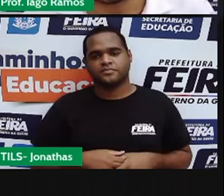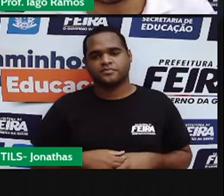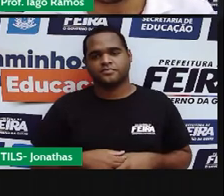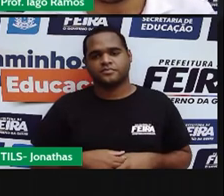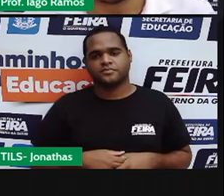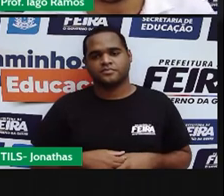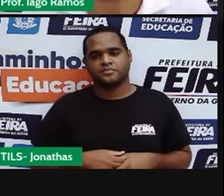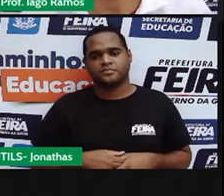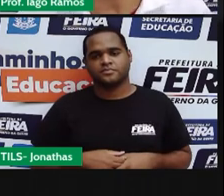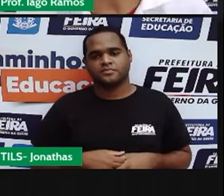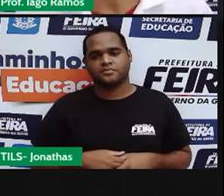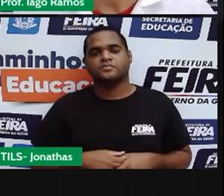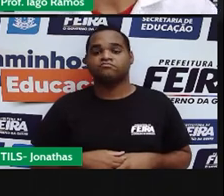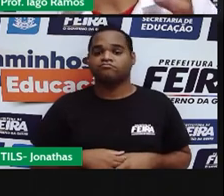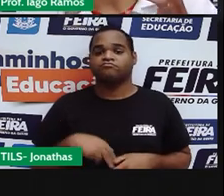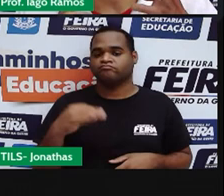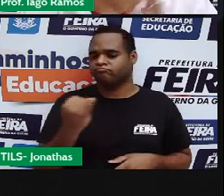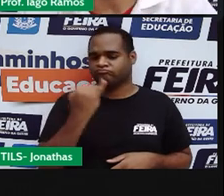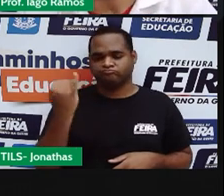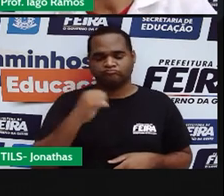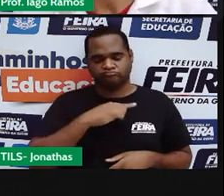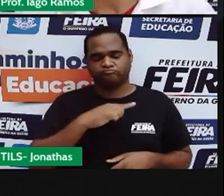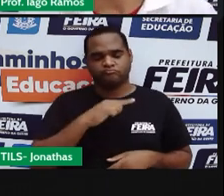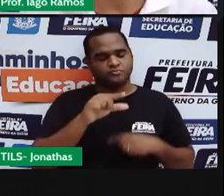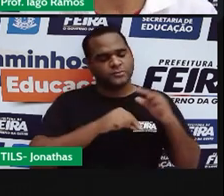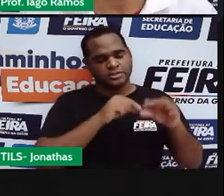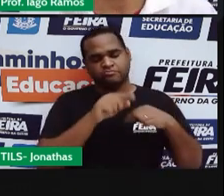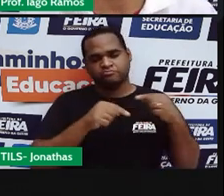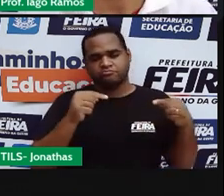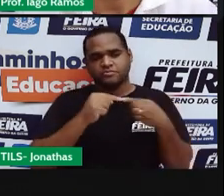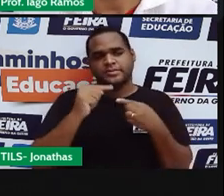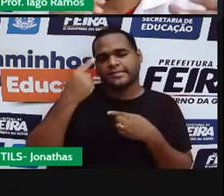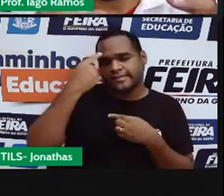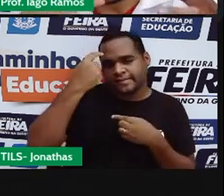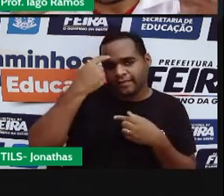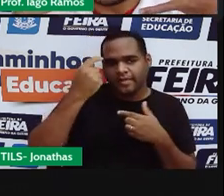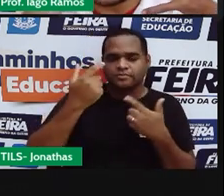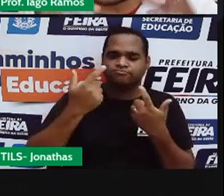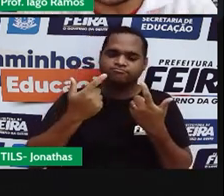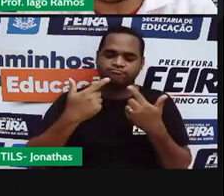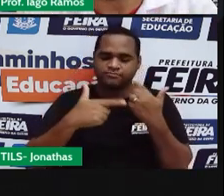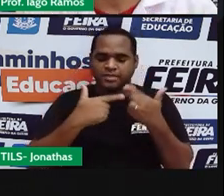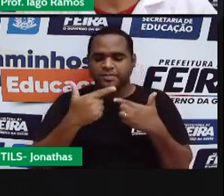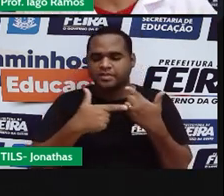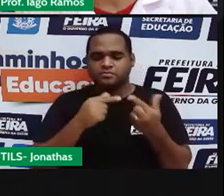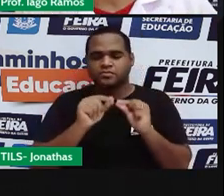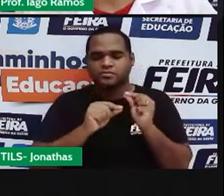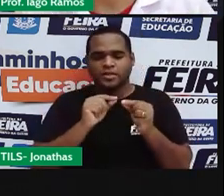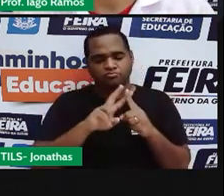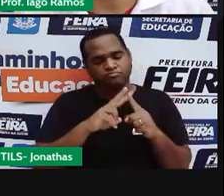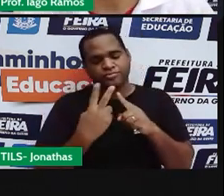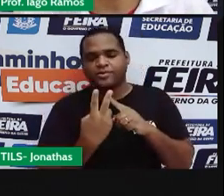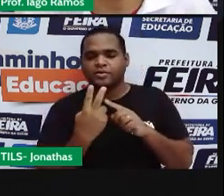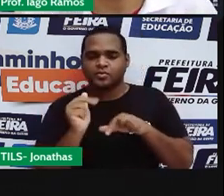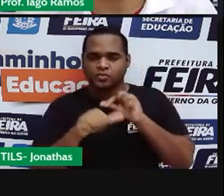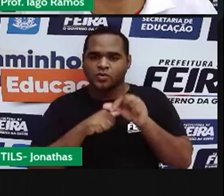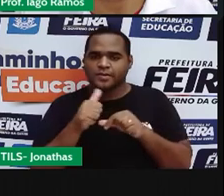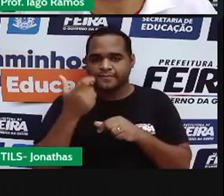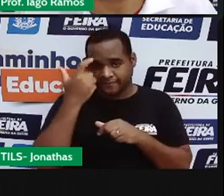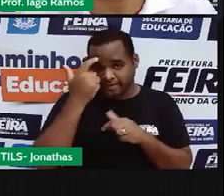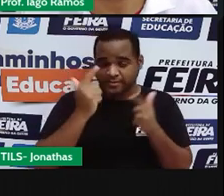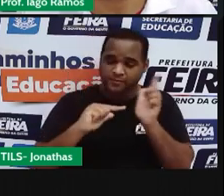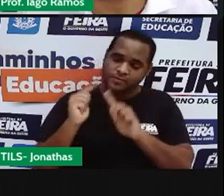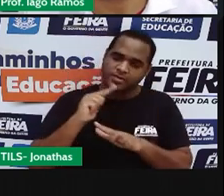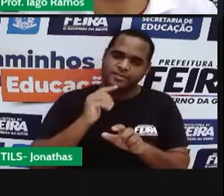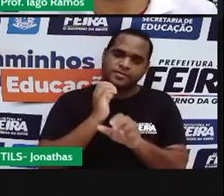interessante. Trabalhar com essa ideia de pensar no oposto para conseguir